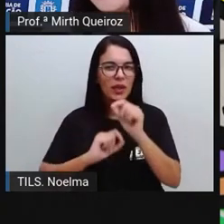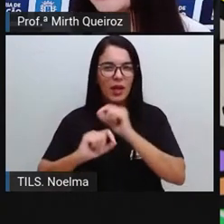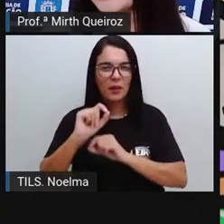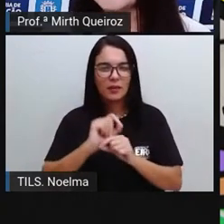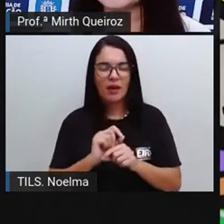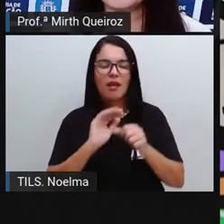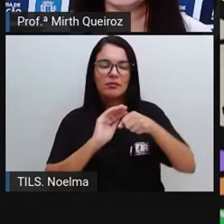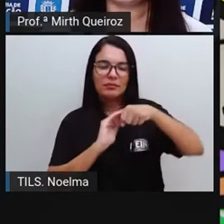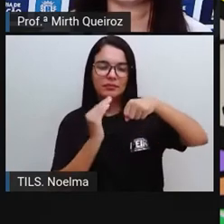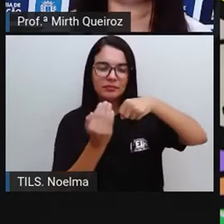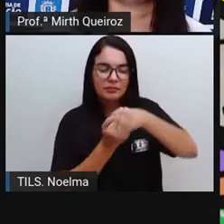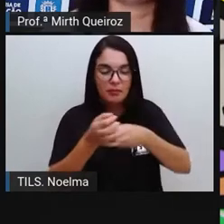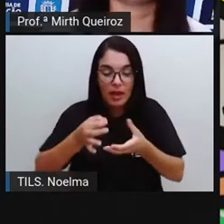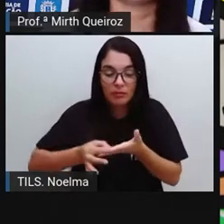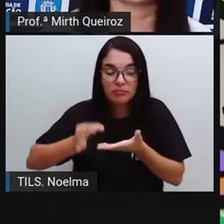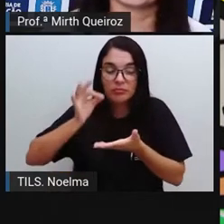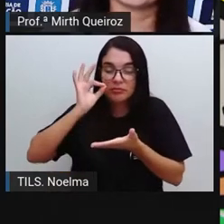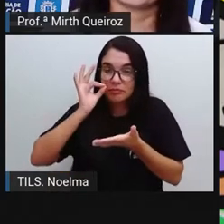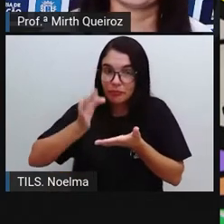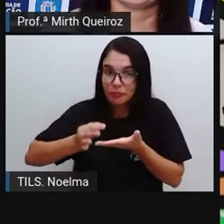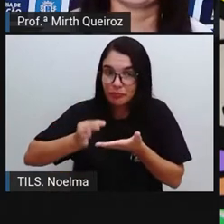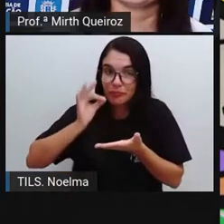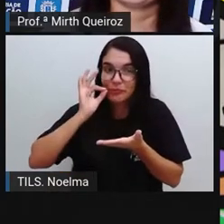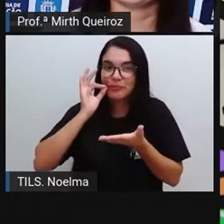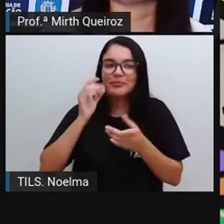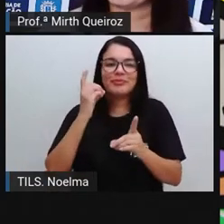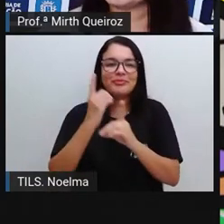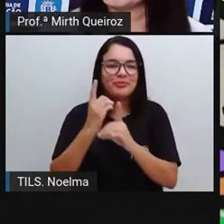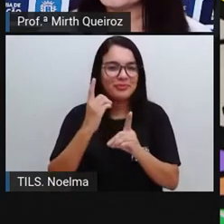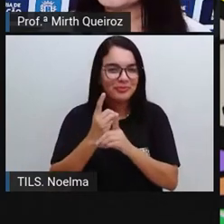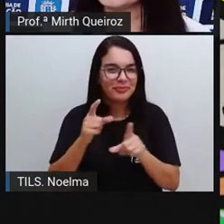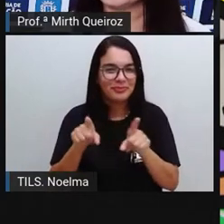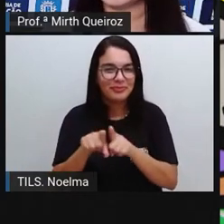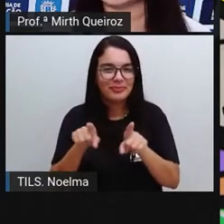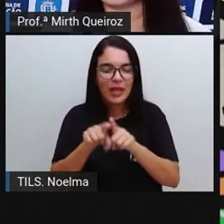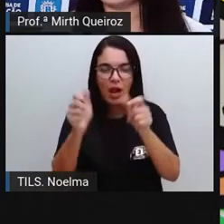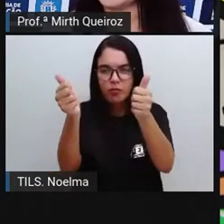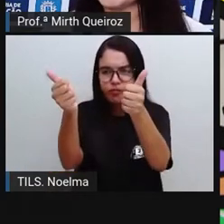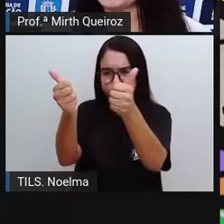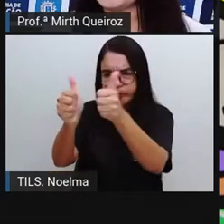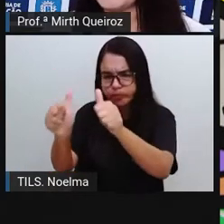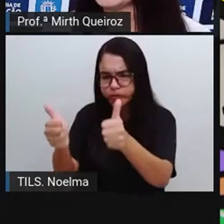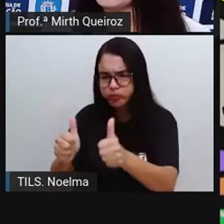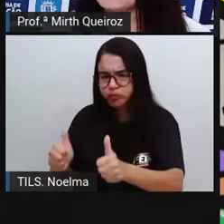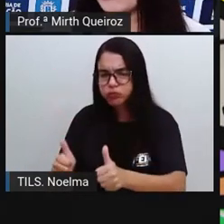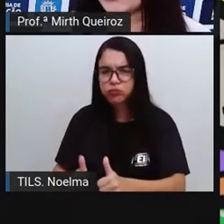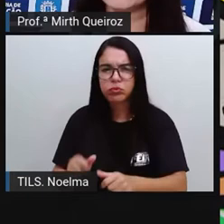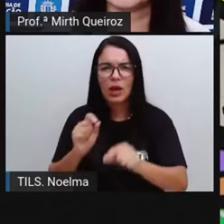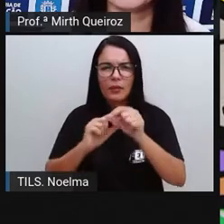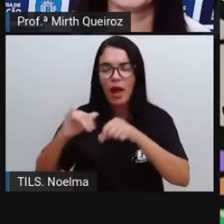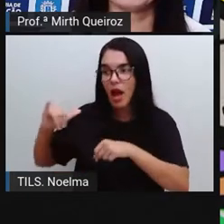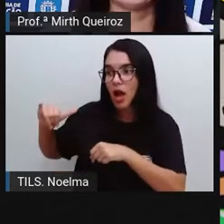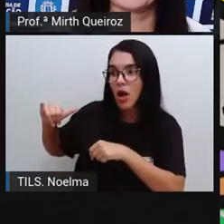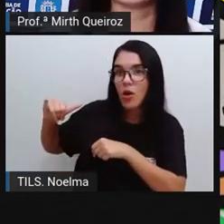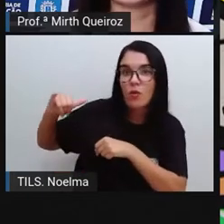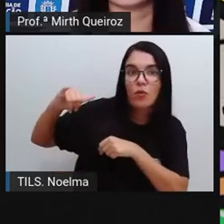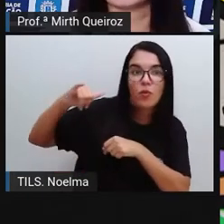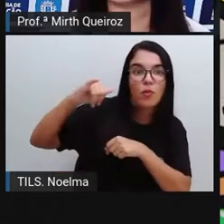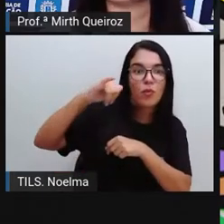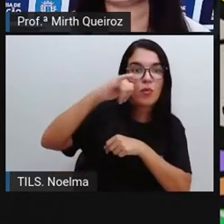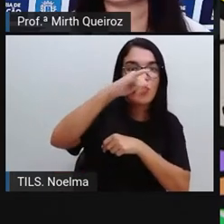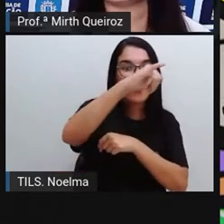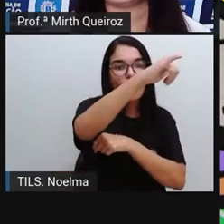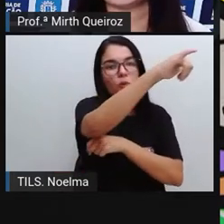canecas, nós vamos encontrar as esculturas, né? Como, por exemplo, em aeroportos, em vários